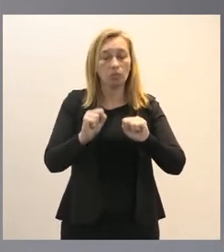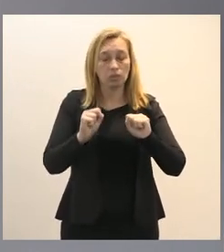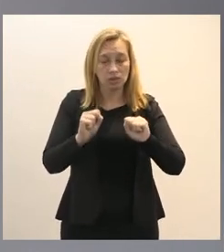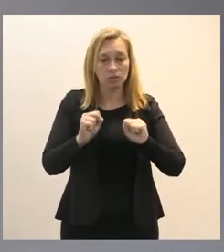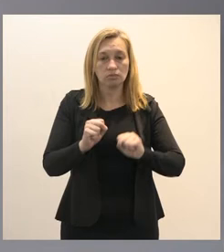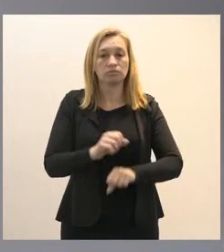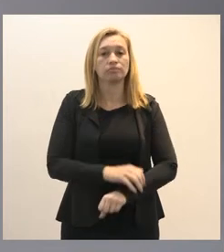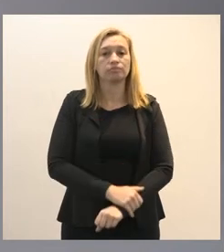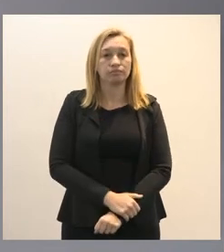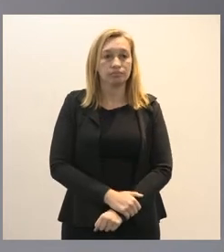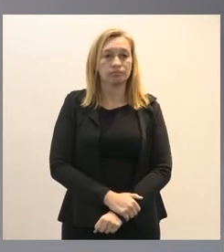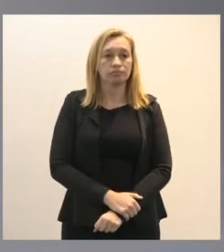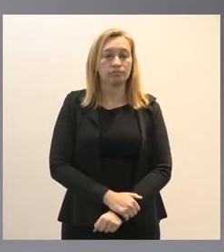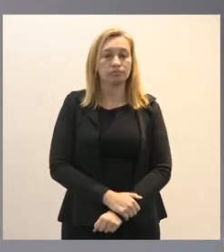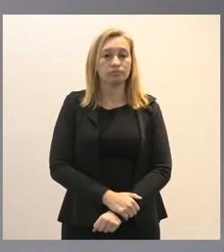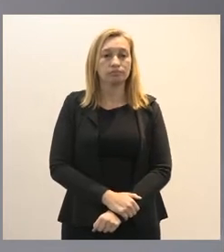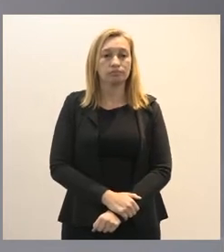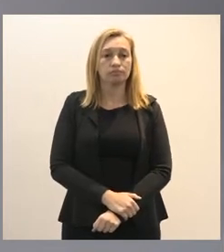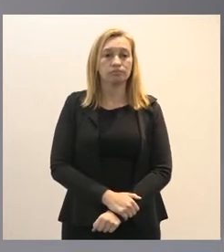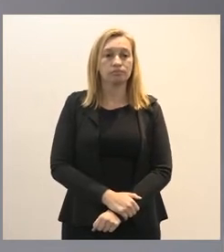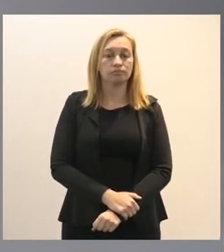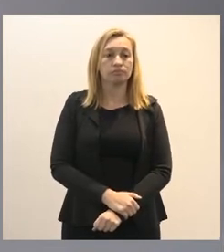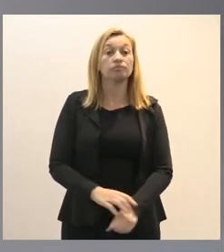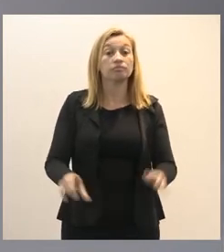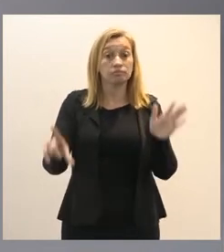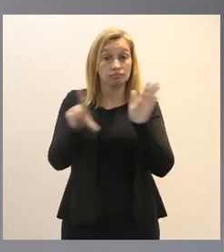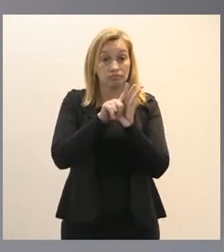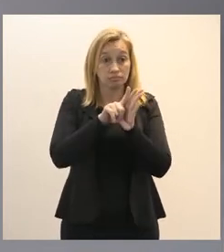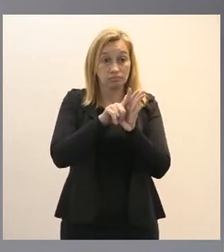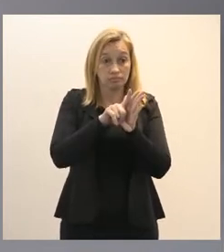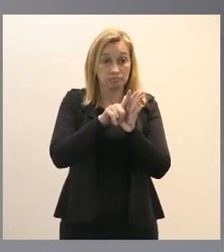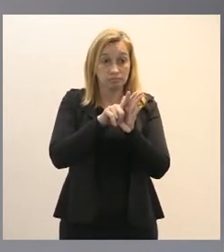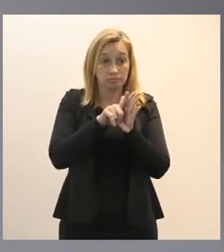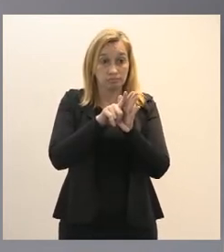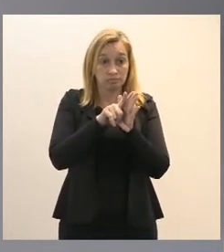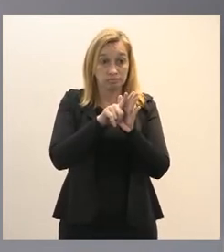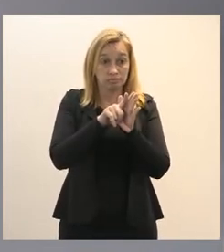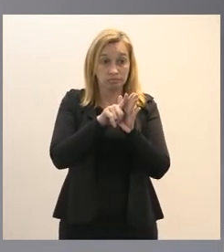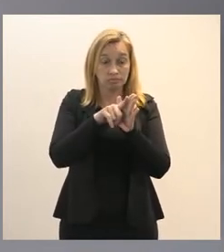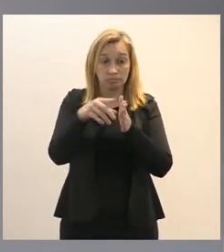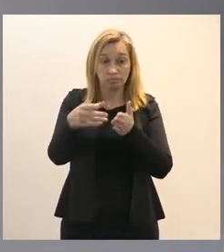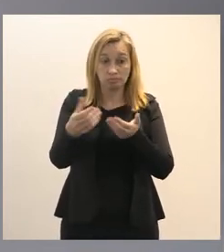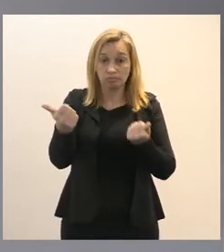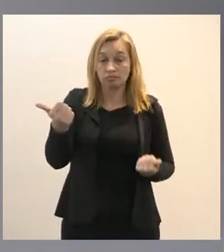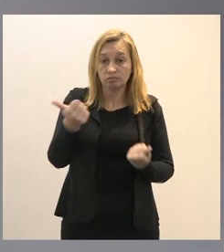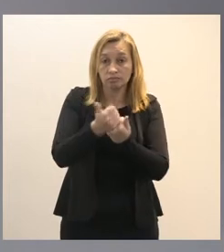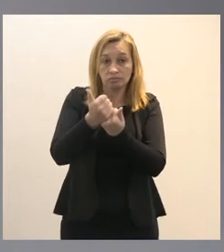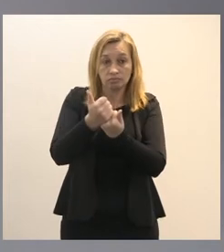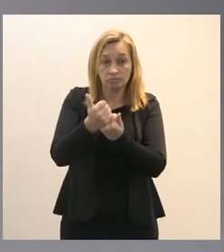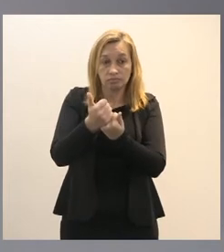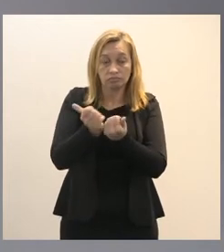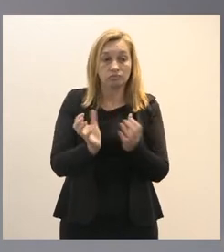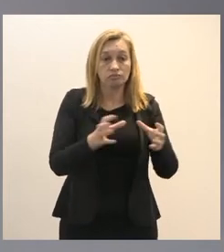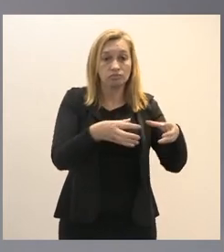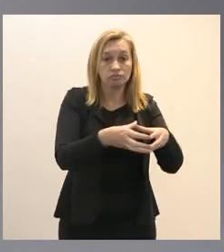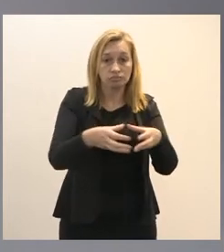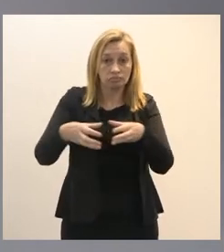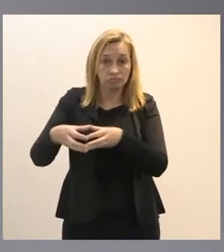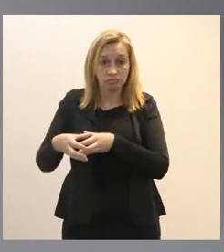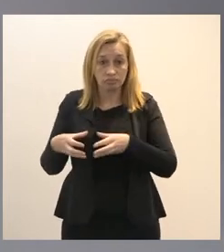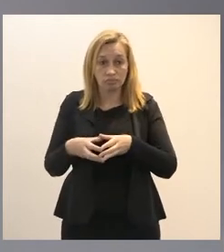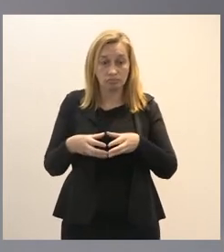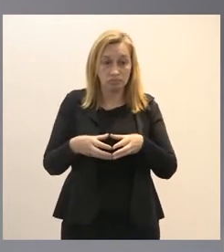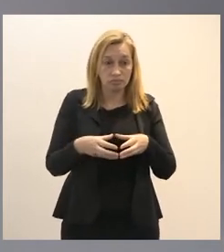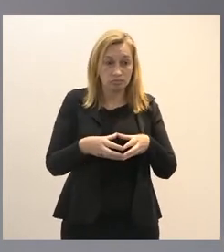na forma da lei firmar instrumentos de cooperação com órgãos e entidades públicos e